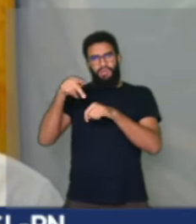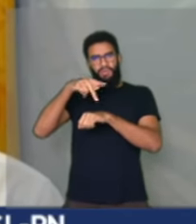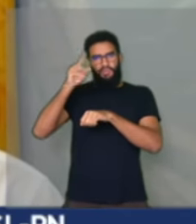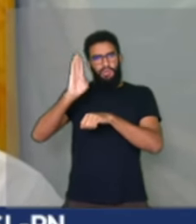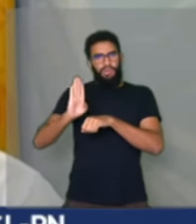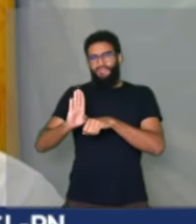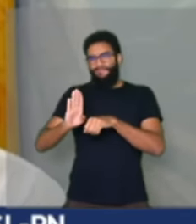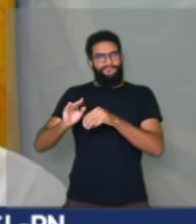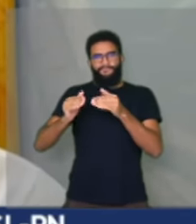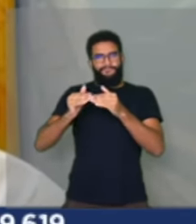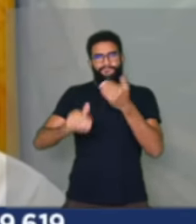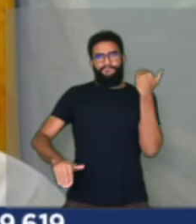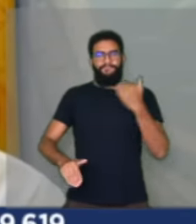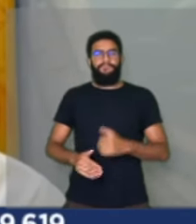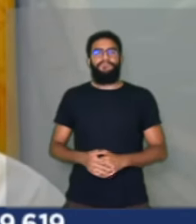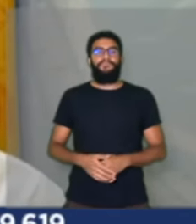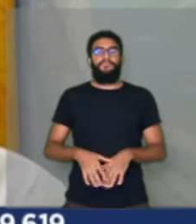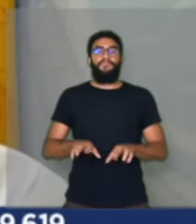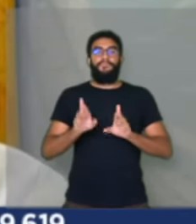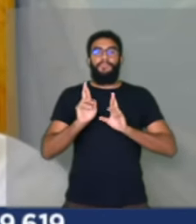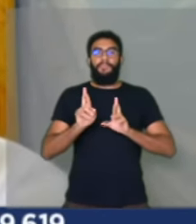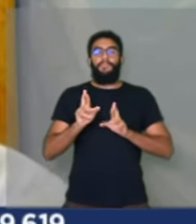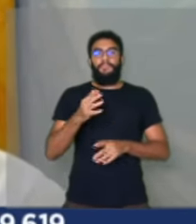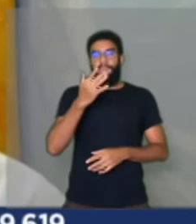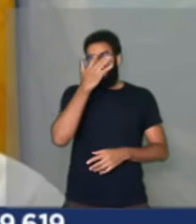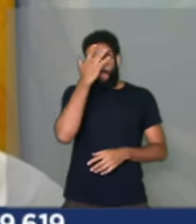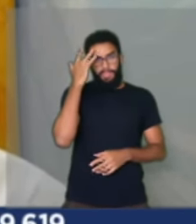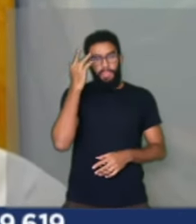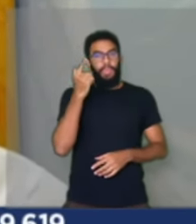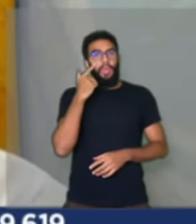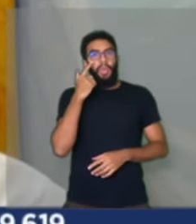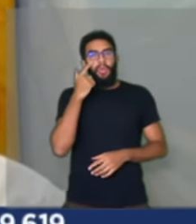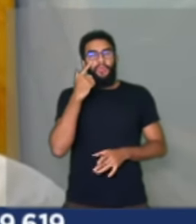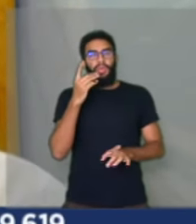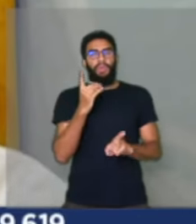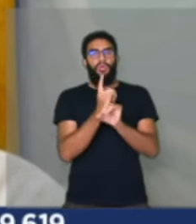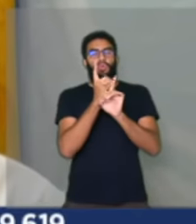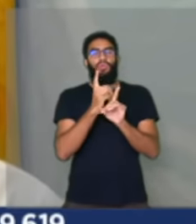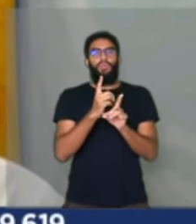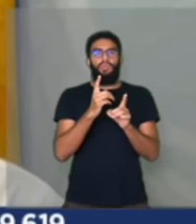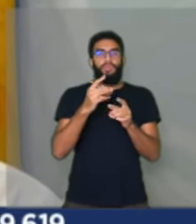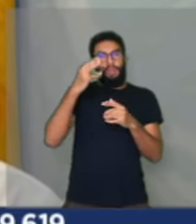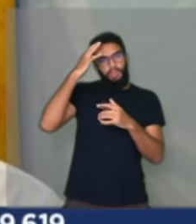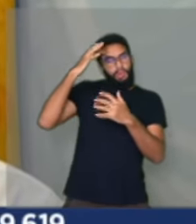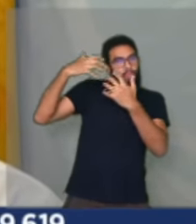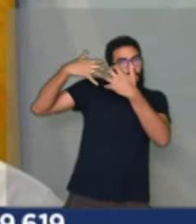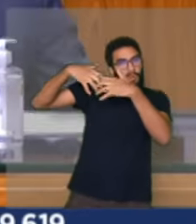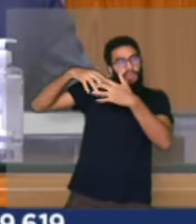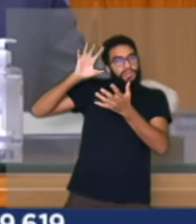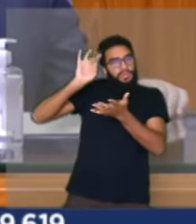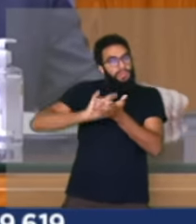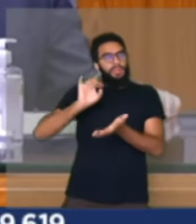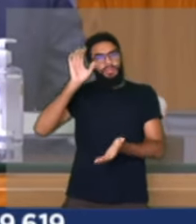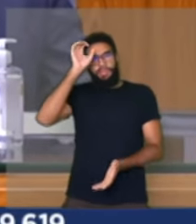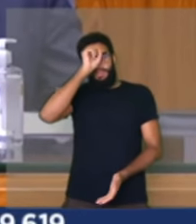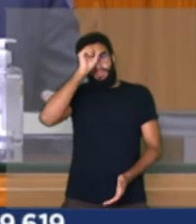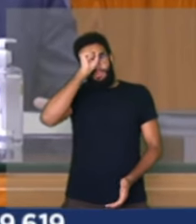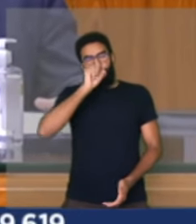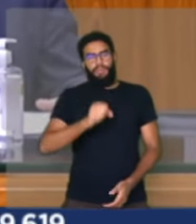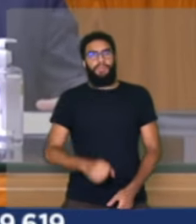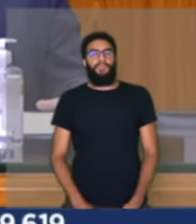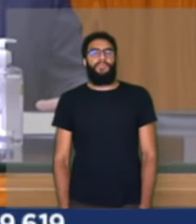presidente. E eu espero que essas pessoas vejam a luz. Que raciocinem, que aprendam. Obrigado, deputado.